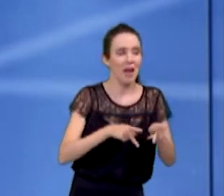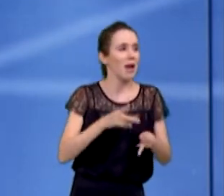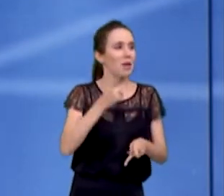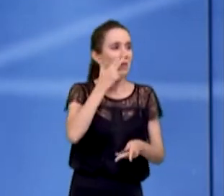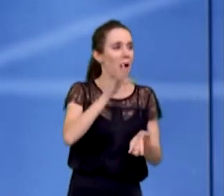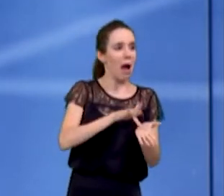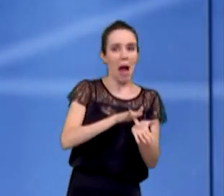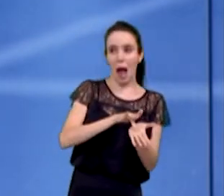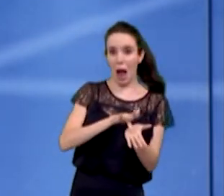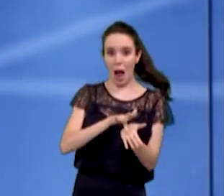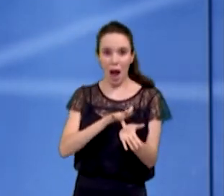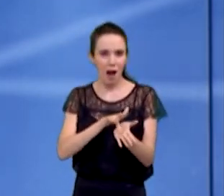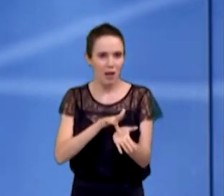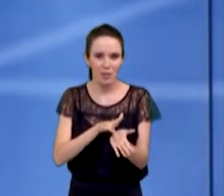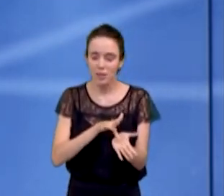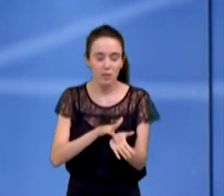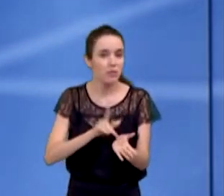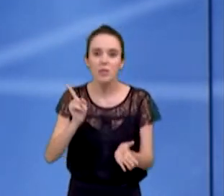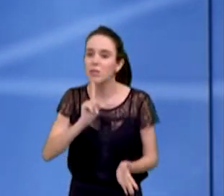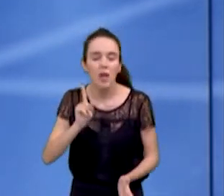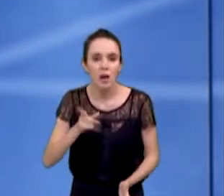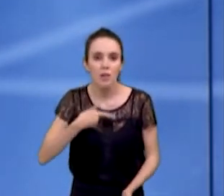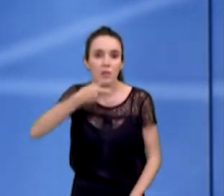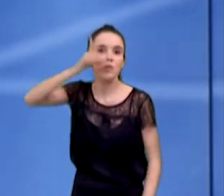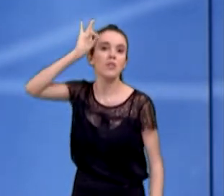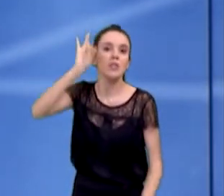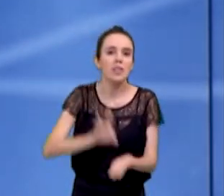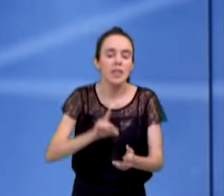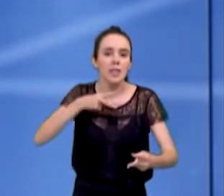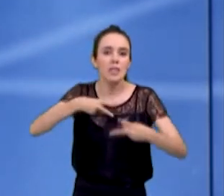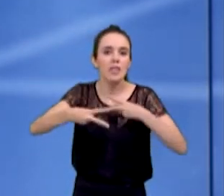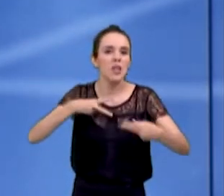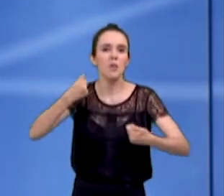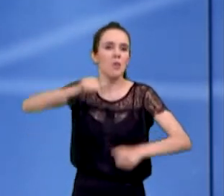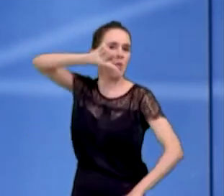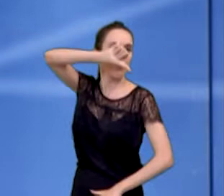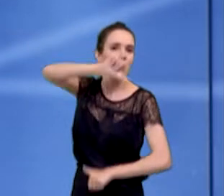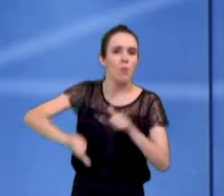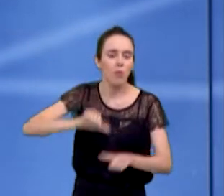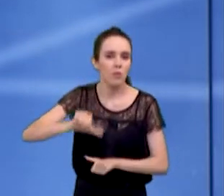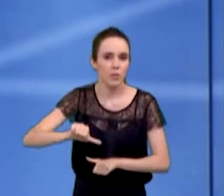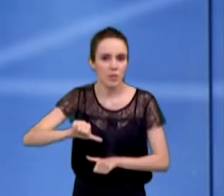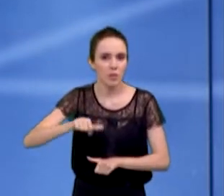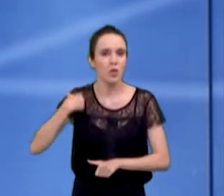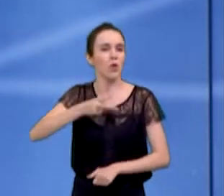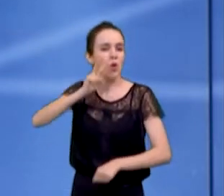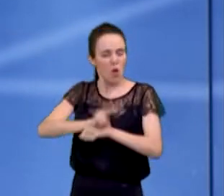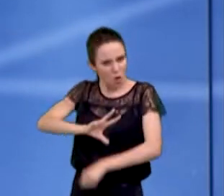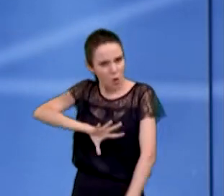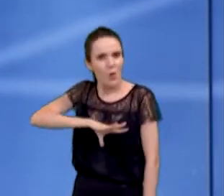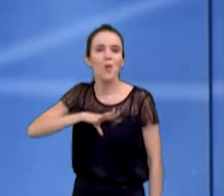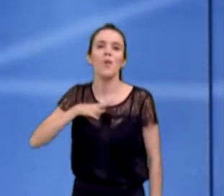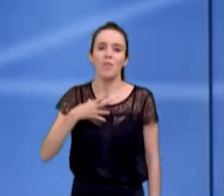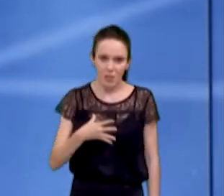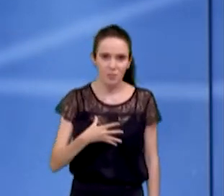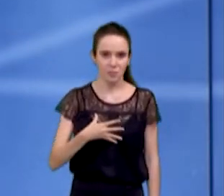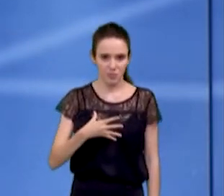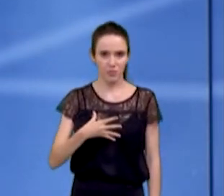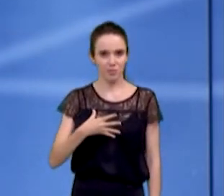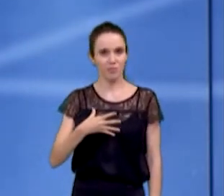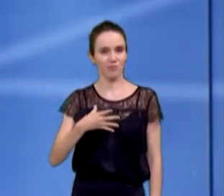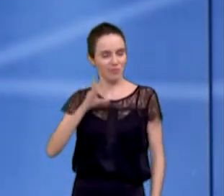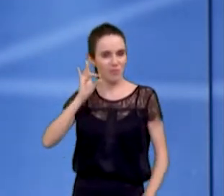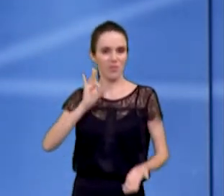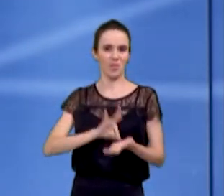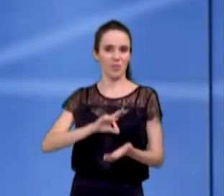assunto. O assunto aqui é um só. São José dos Campos tem que fazer uma mudança segura. Nós temos que ter coragem para simplesmente